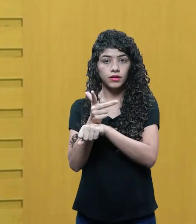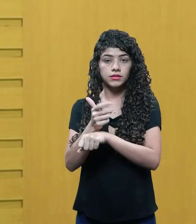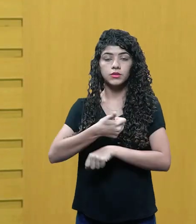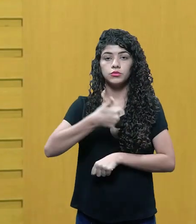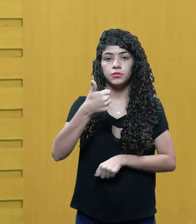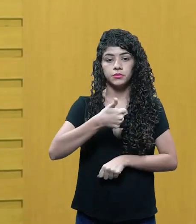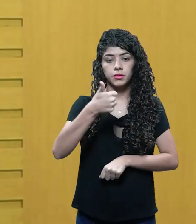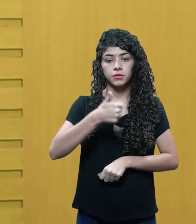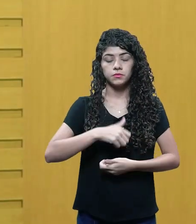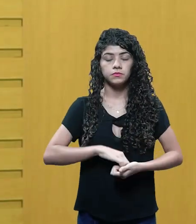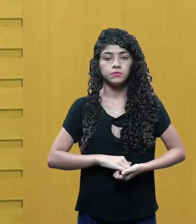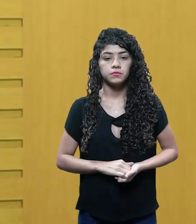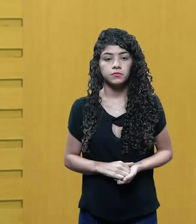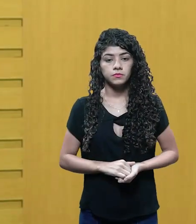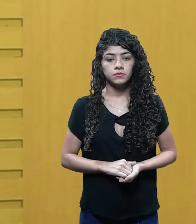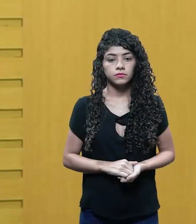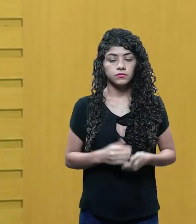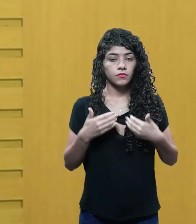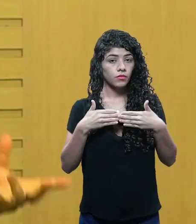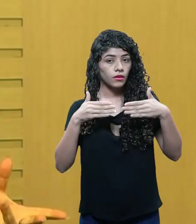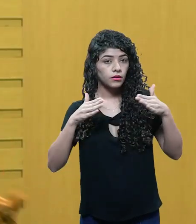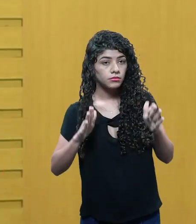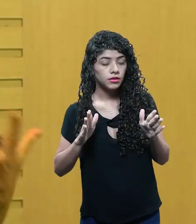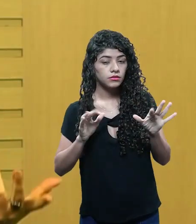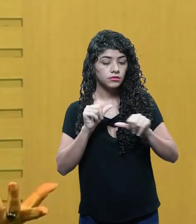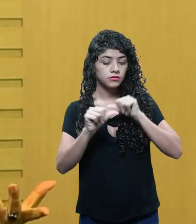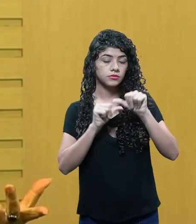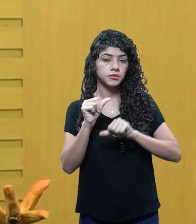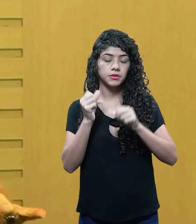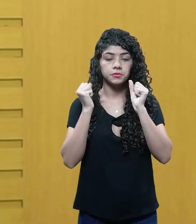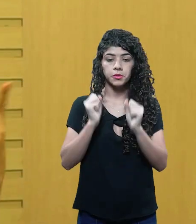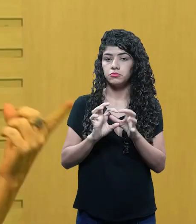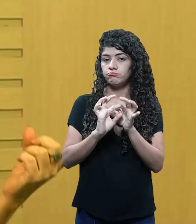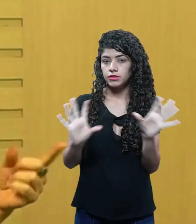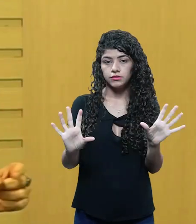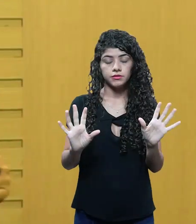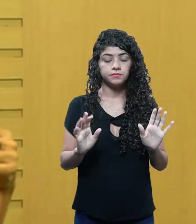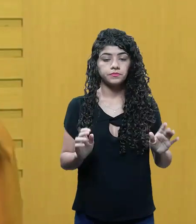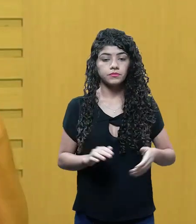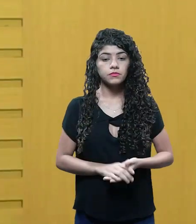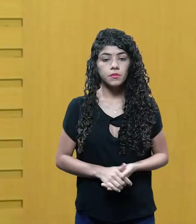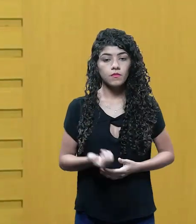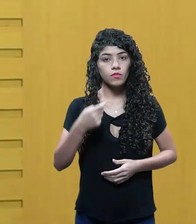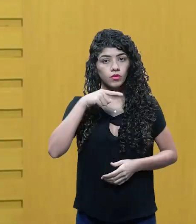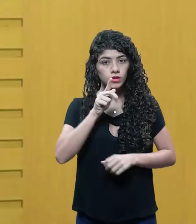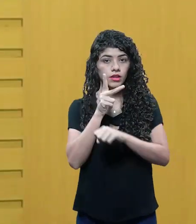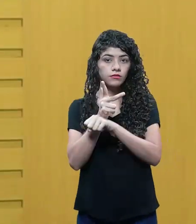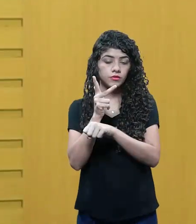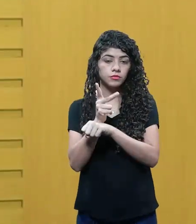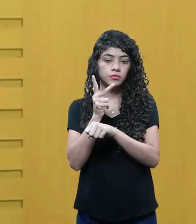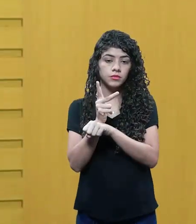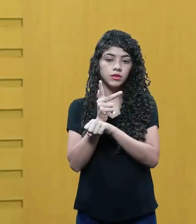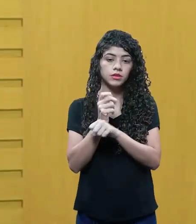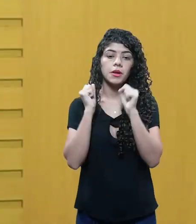no primeiro tratamento. Ele é aberto a modificações. Inclusive, enquanto se estiver